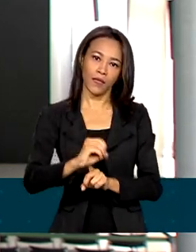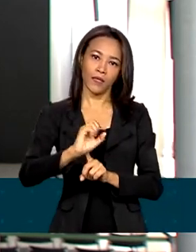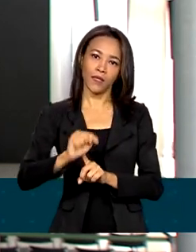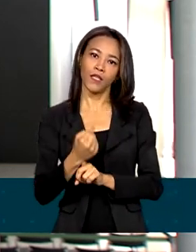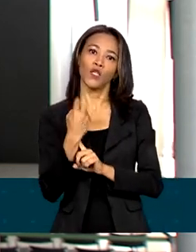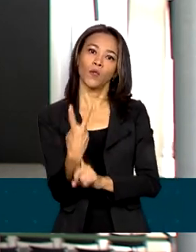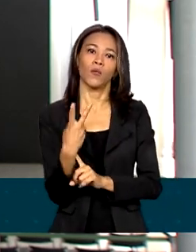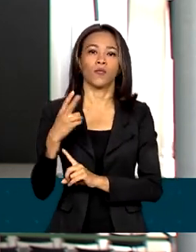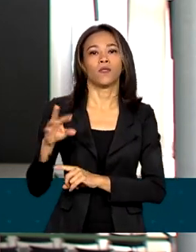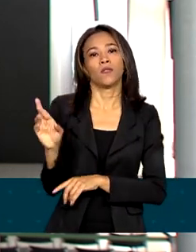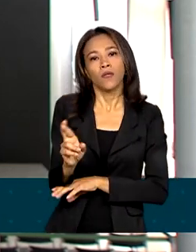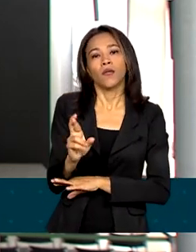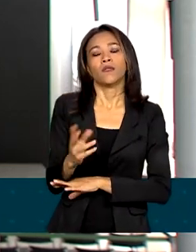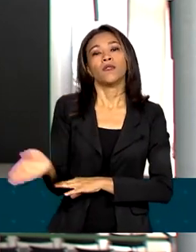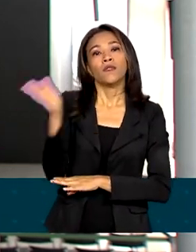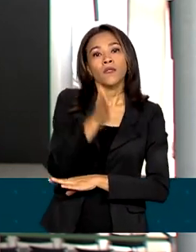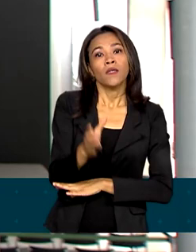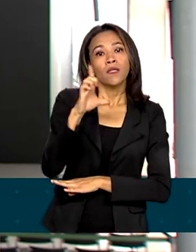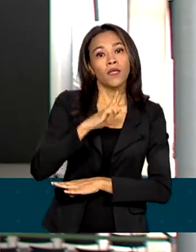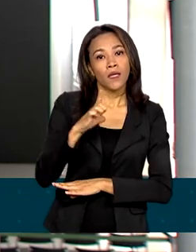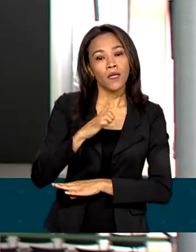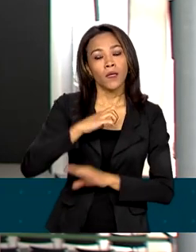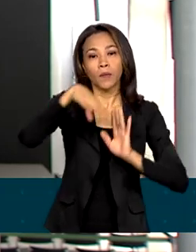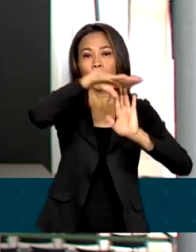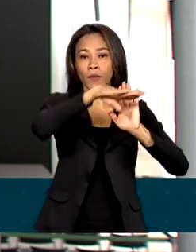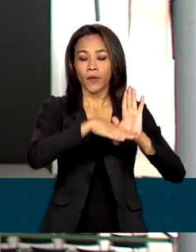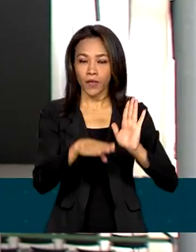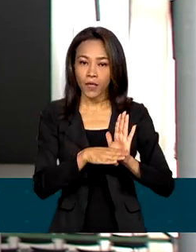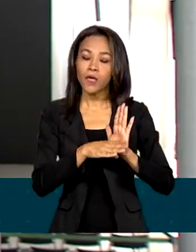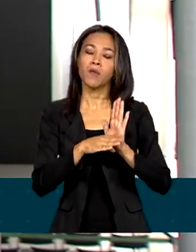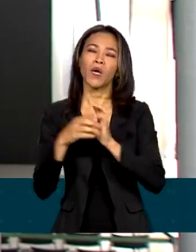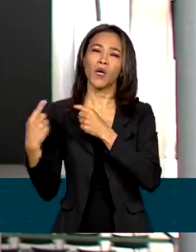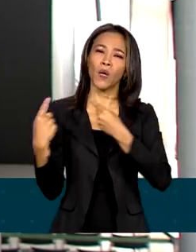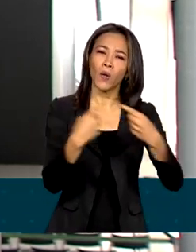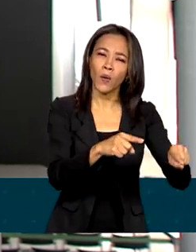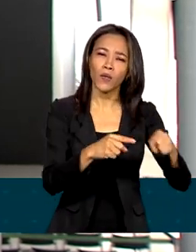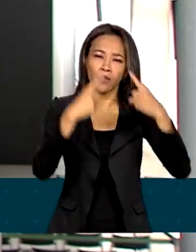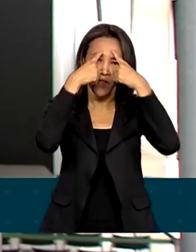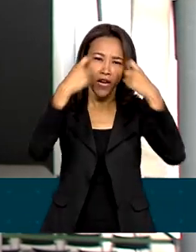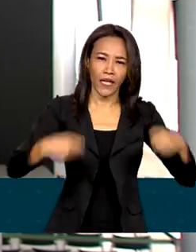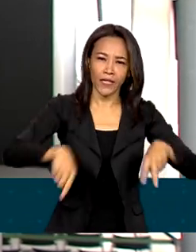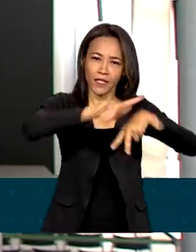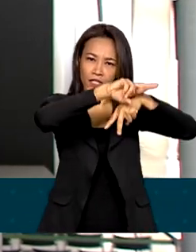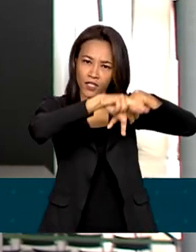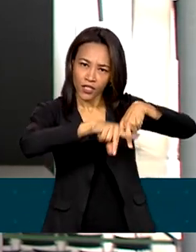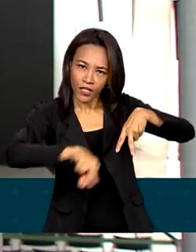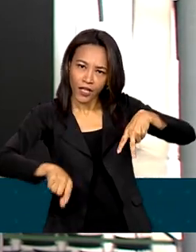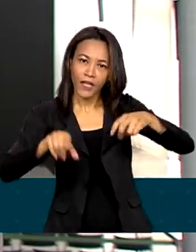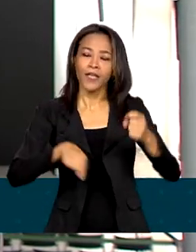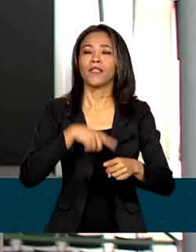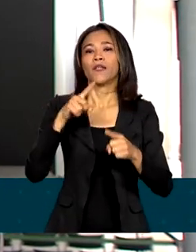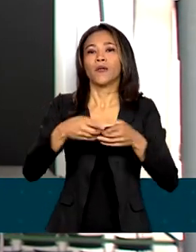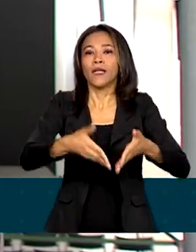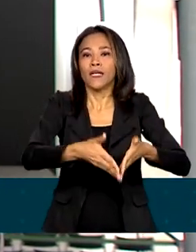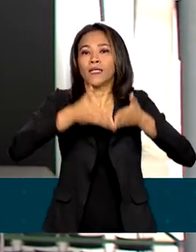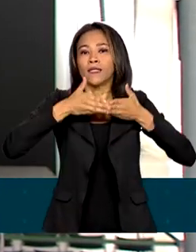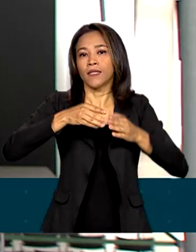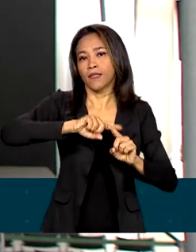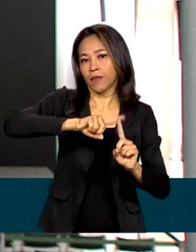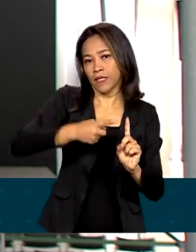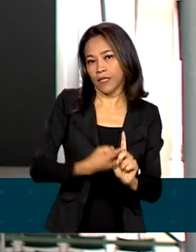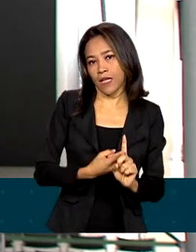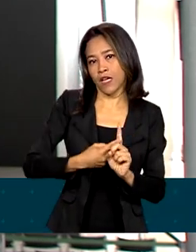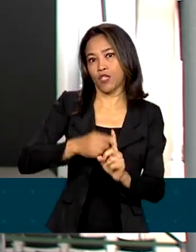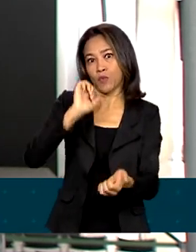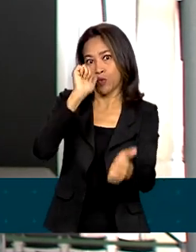Tem também programas de combate à violência de gênero, licença maternidade da Bolsa Atleta